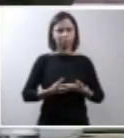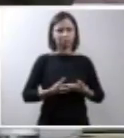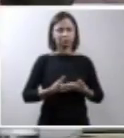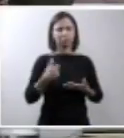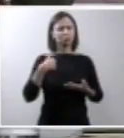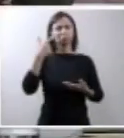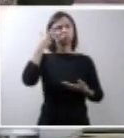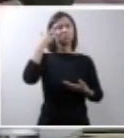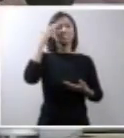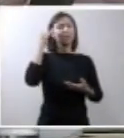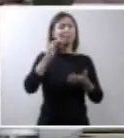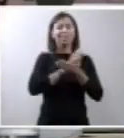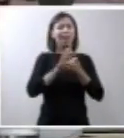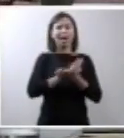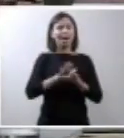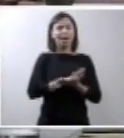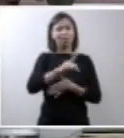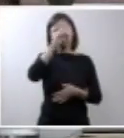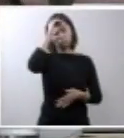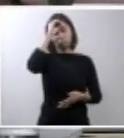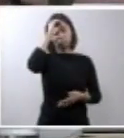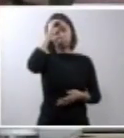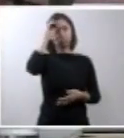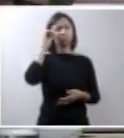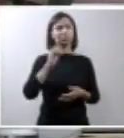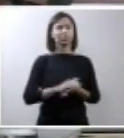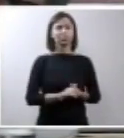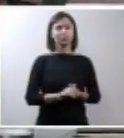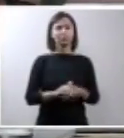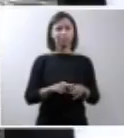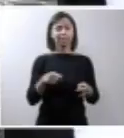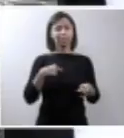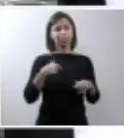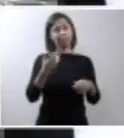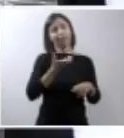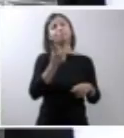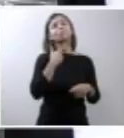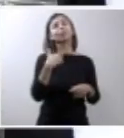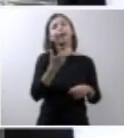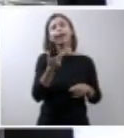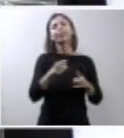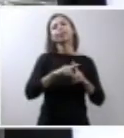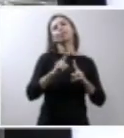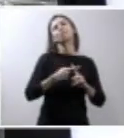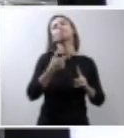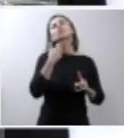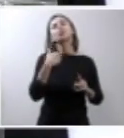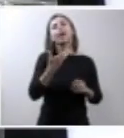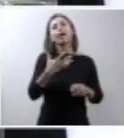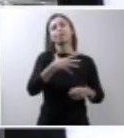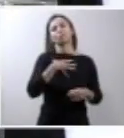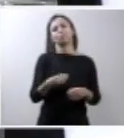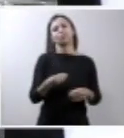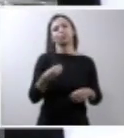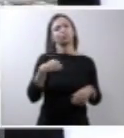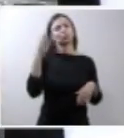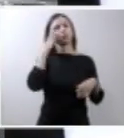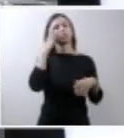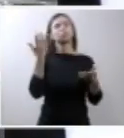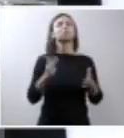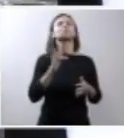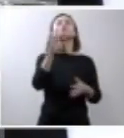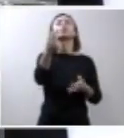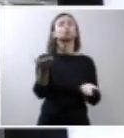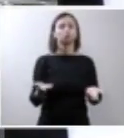nem tinha consciência do que era isso. A gente quer ter filho, não quer saber de doença, não quer saber de coisas de prejuízo